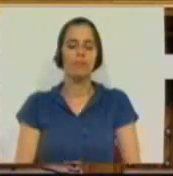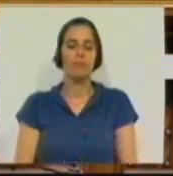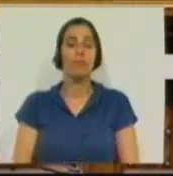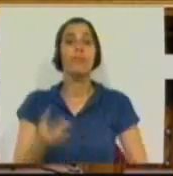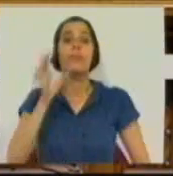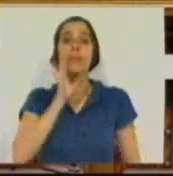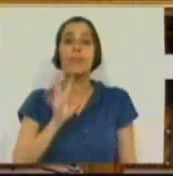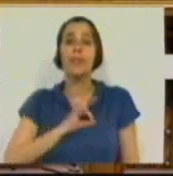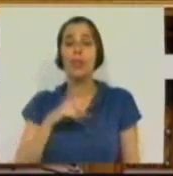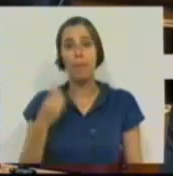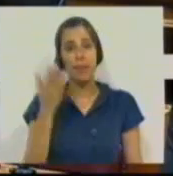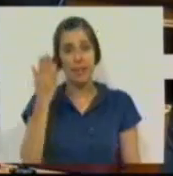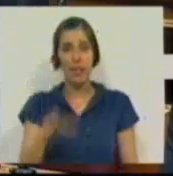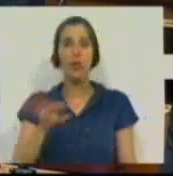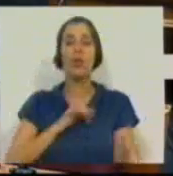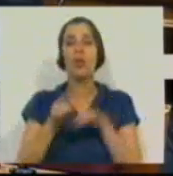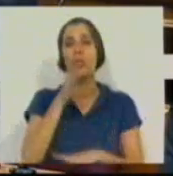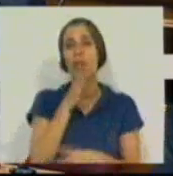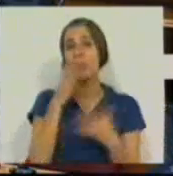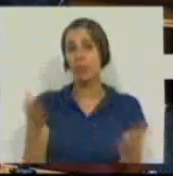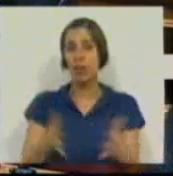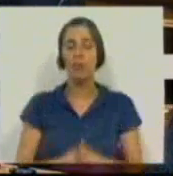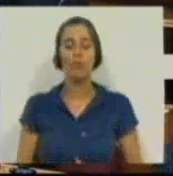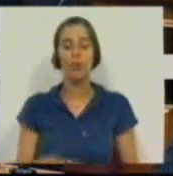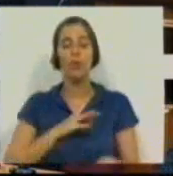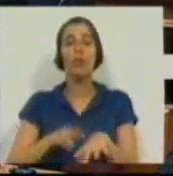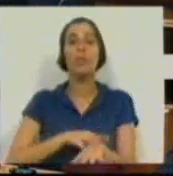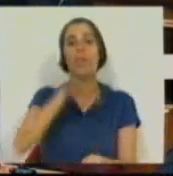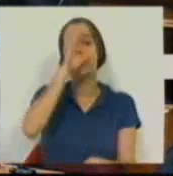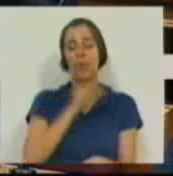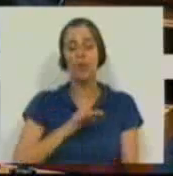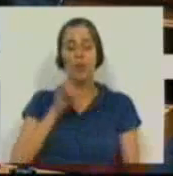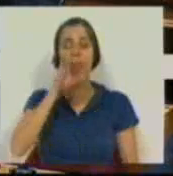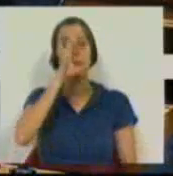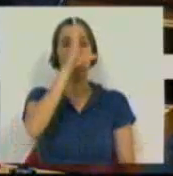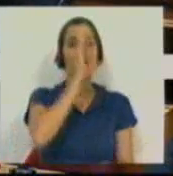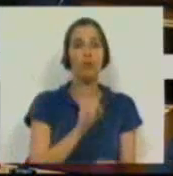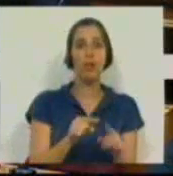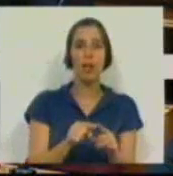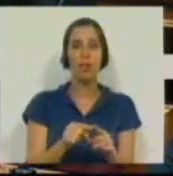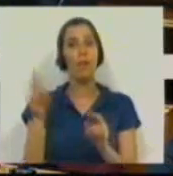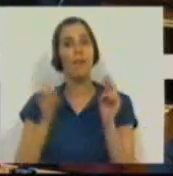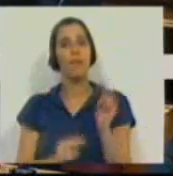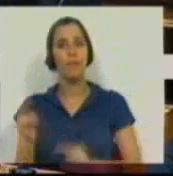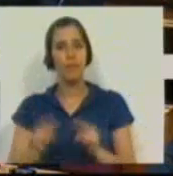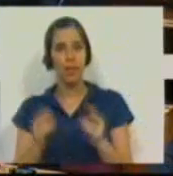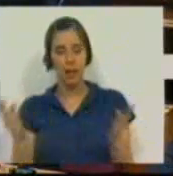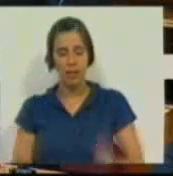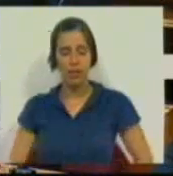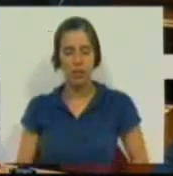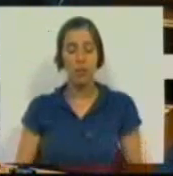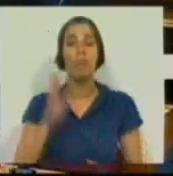Senhora Presidente, Senhoras e Senhores Deputados, Senhores Membros do Governo, Senhora Ministra de Estado e das Finanças,